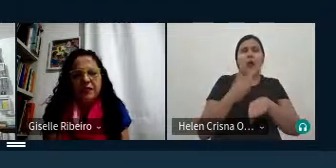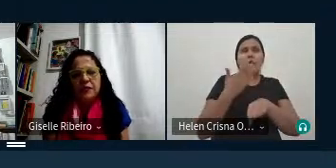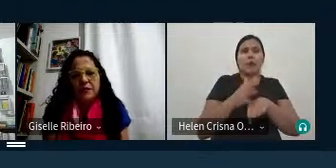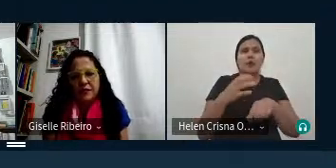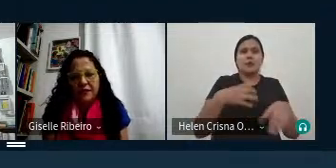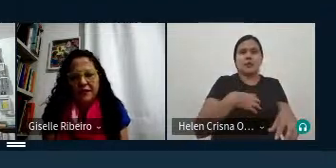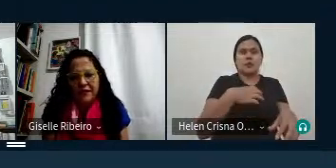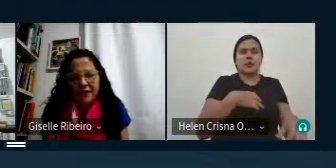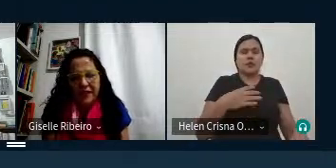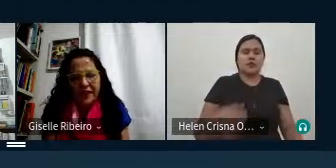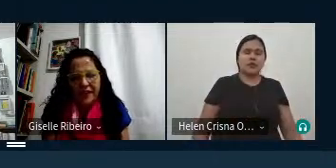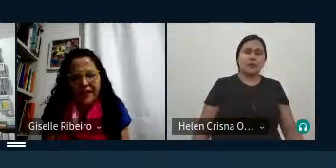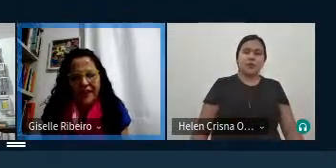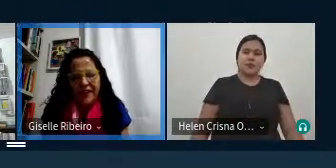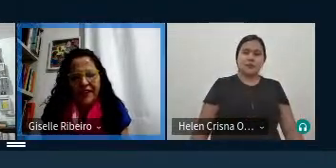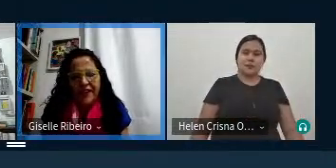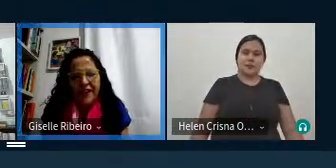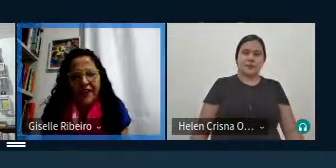sentido